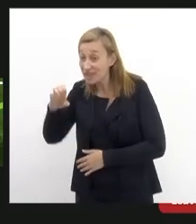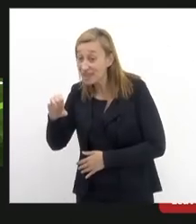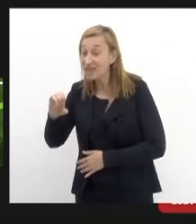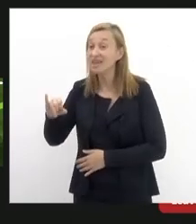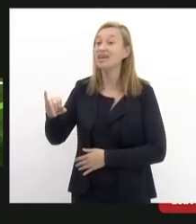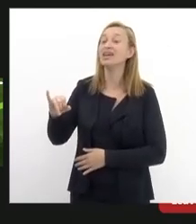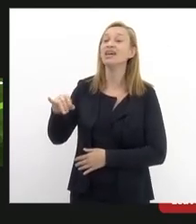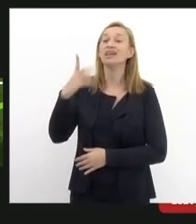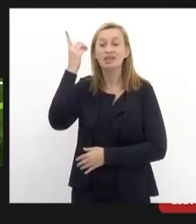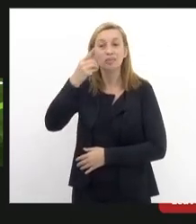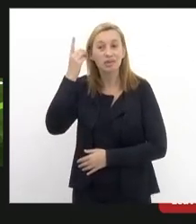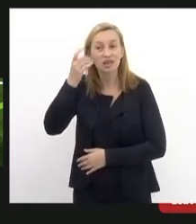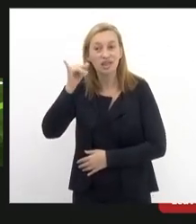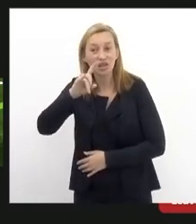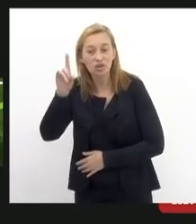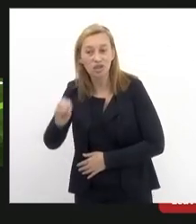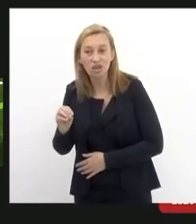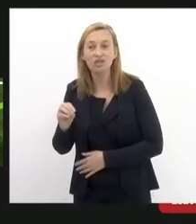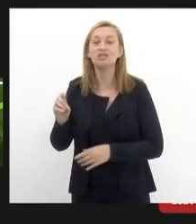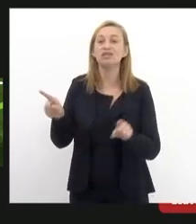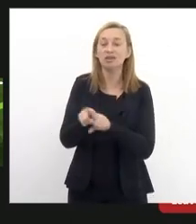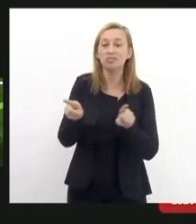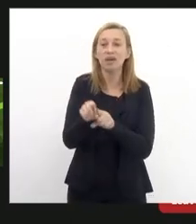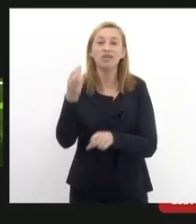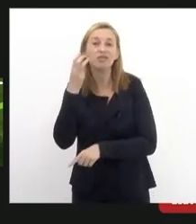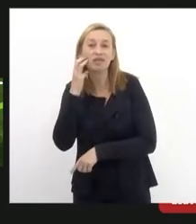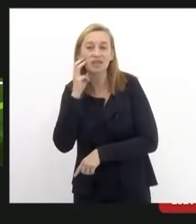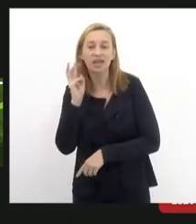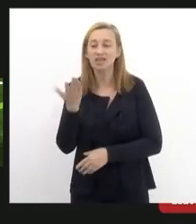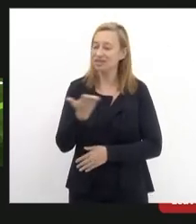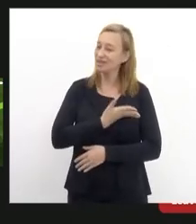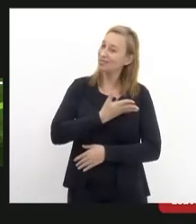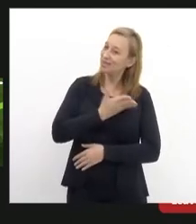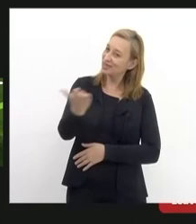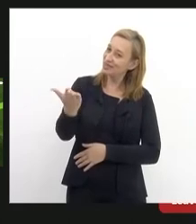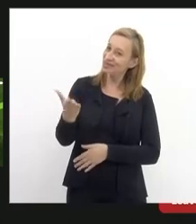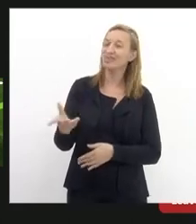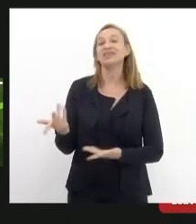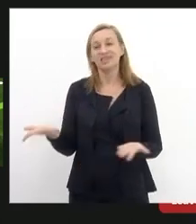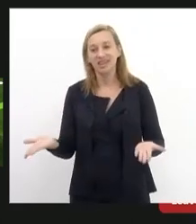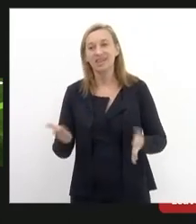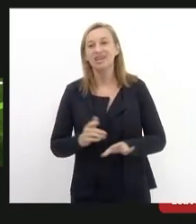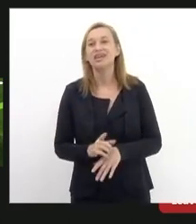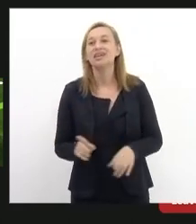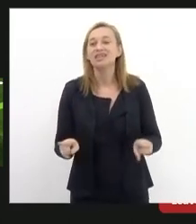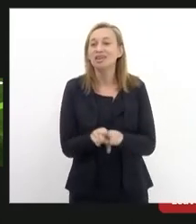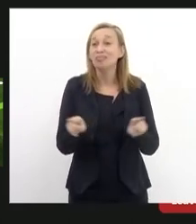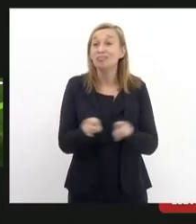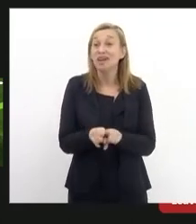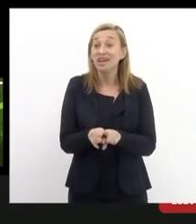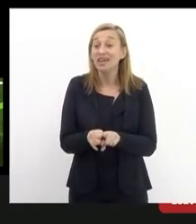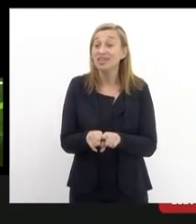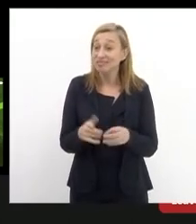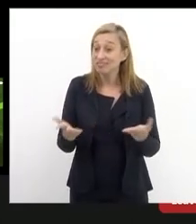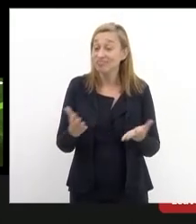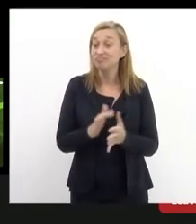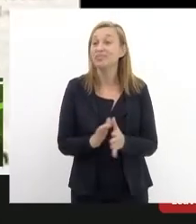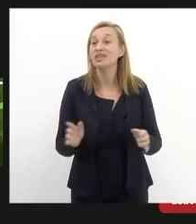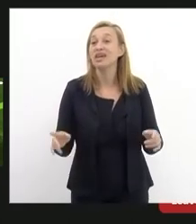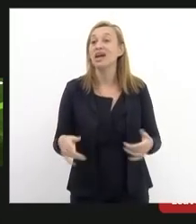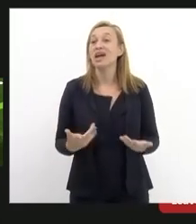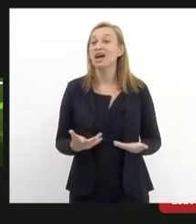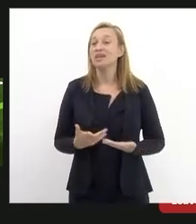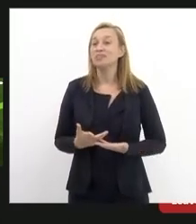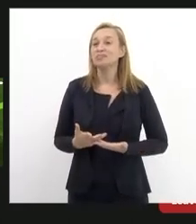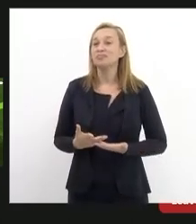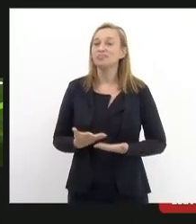deputado Dionísio Lynch e claro Valdeck nosso companheiro aí no fronte partidário e também uma figura encantadora estendendo também